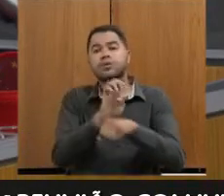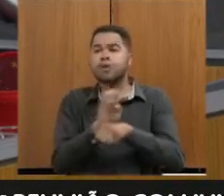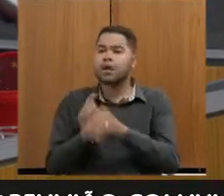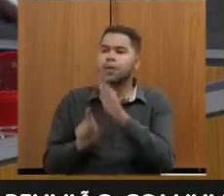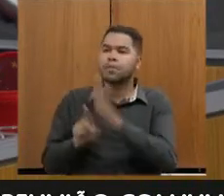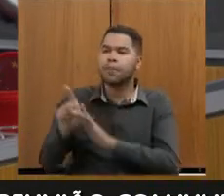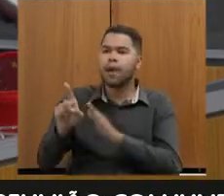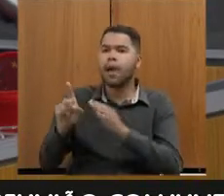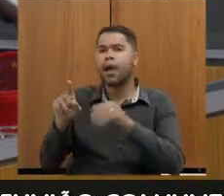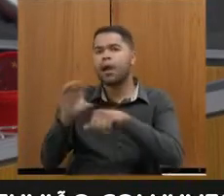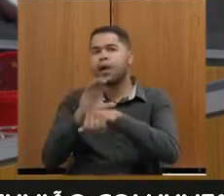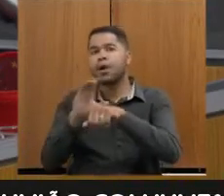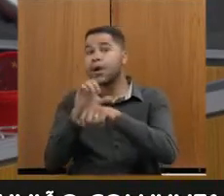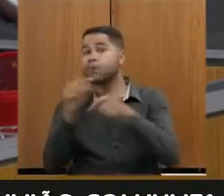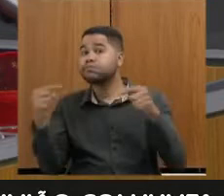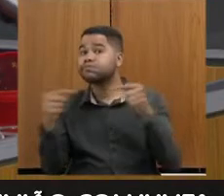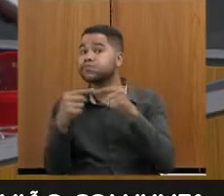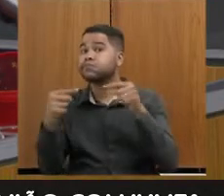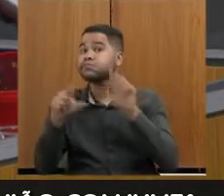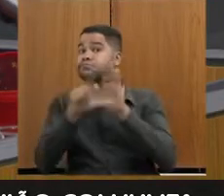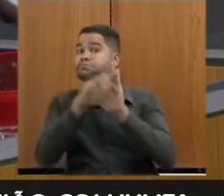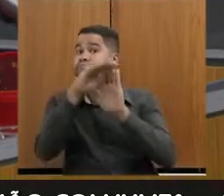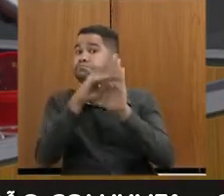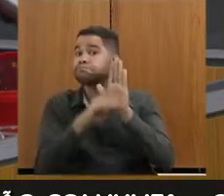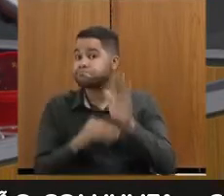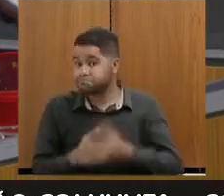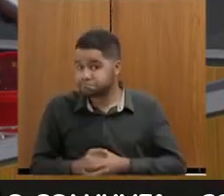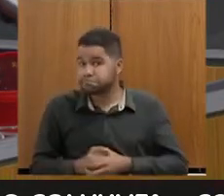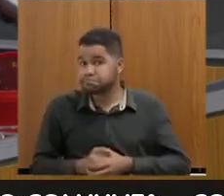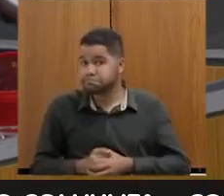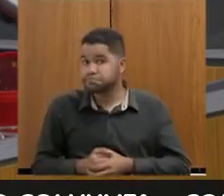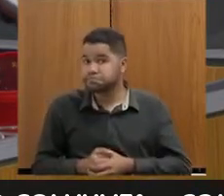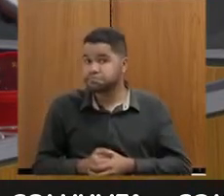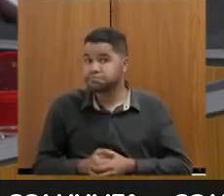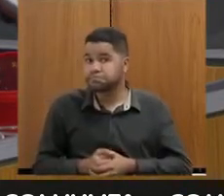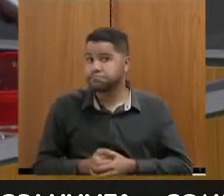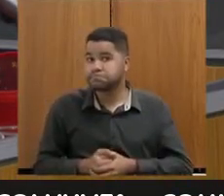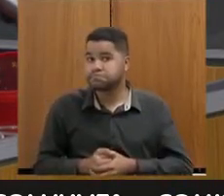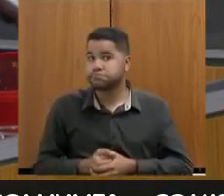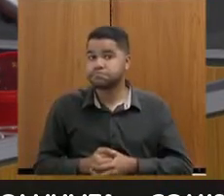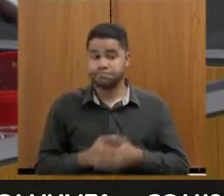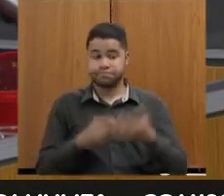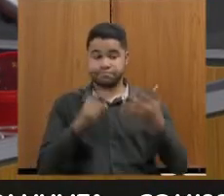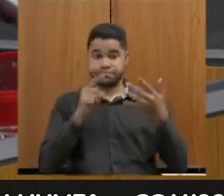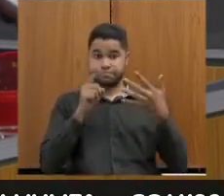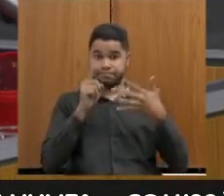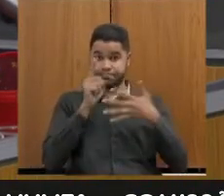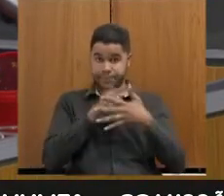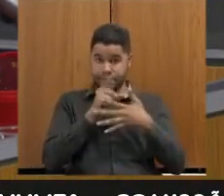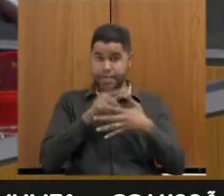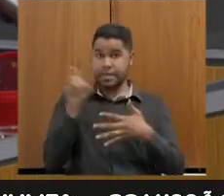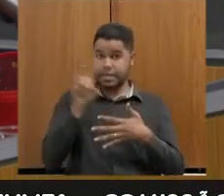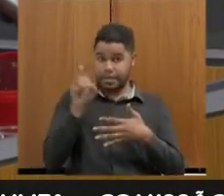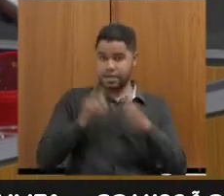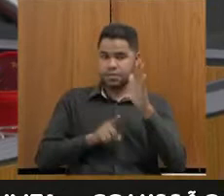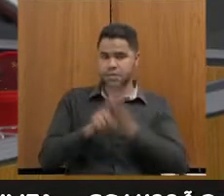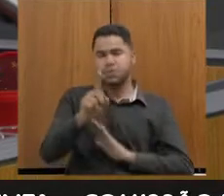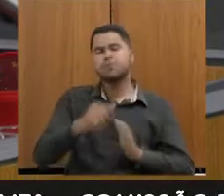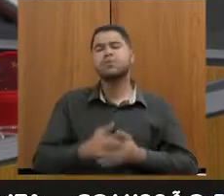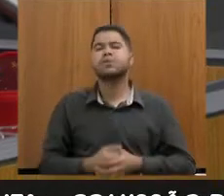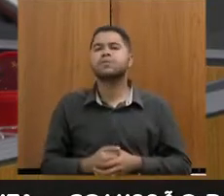inconstitucionalidade desta legislação? Quinta pergunta. Eu